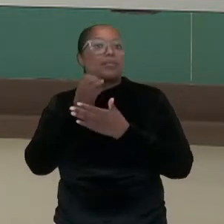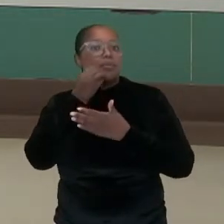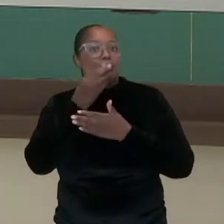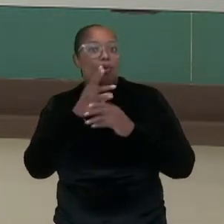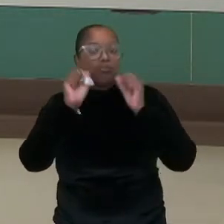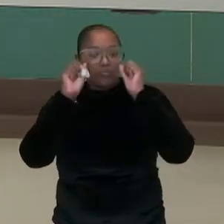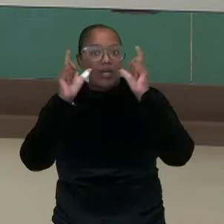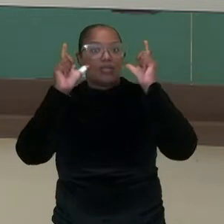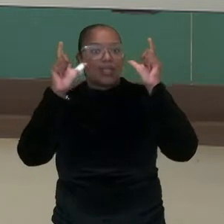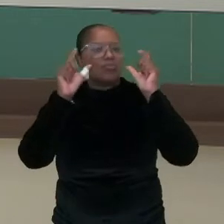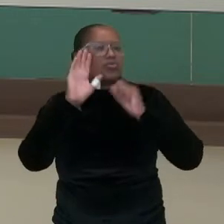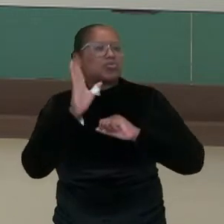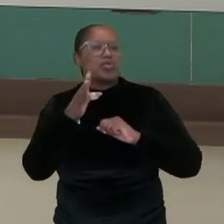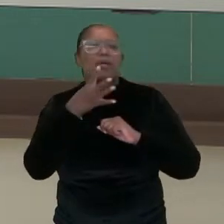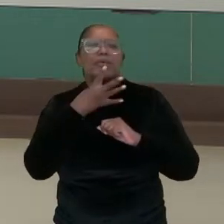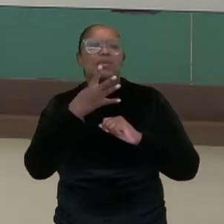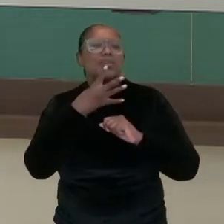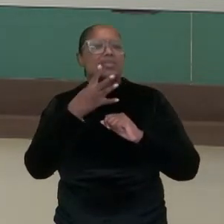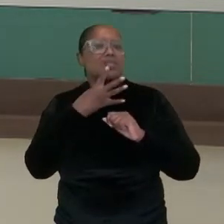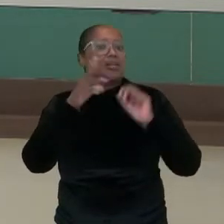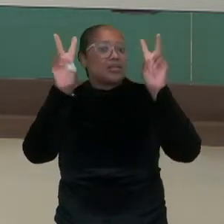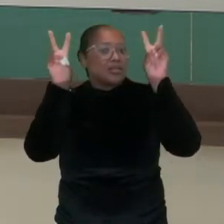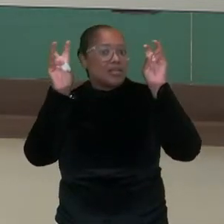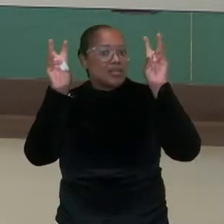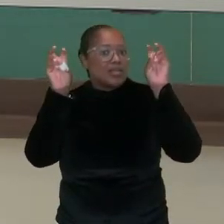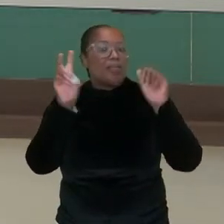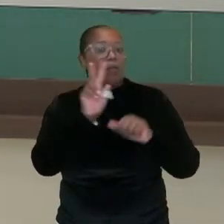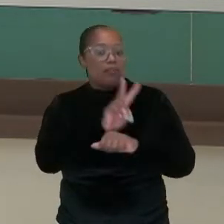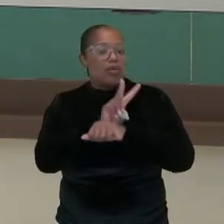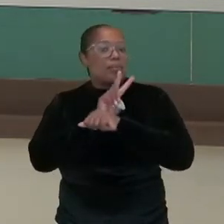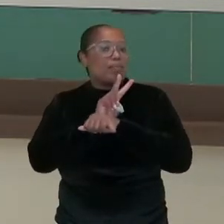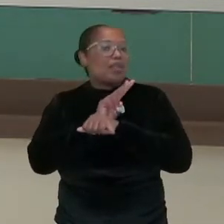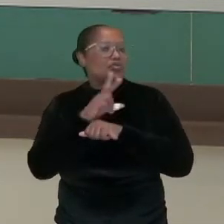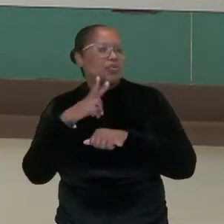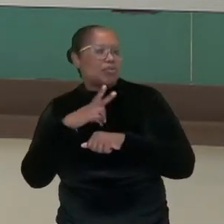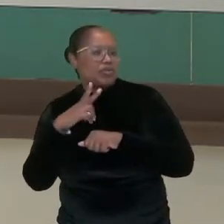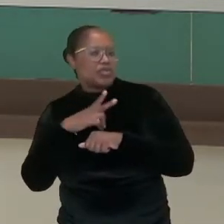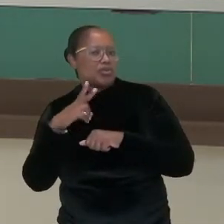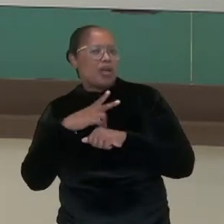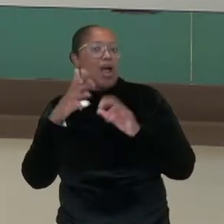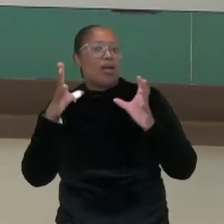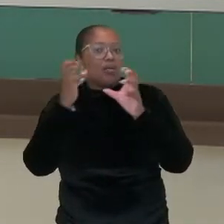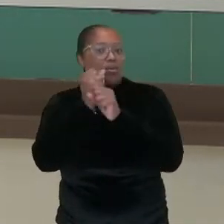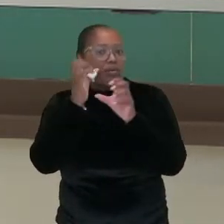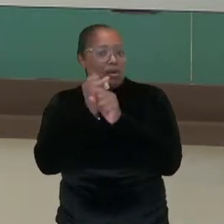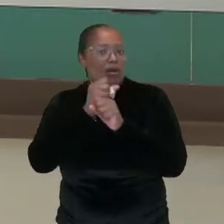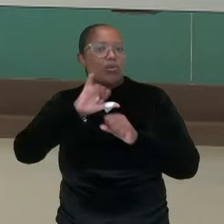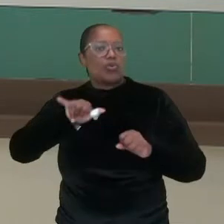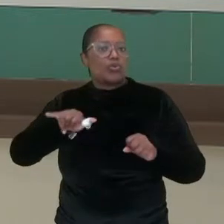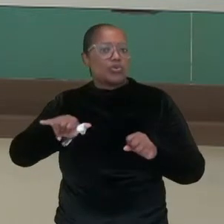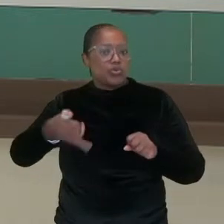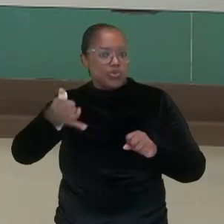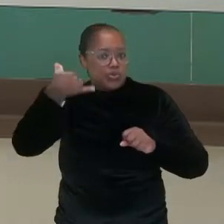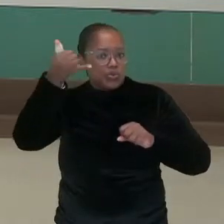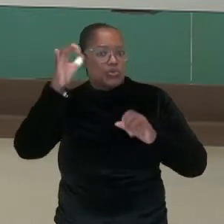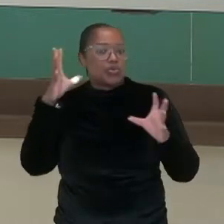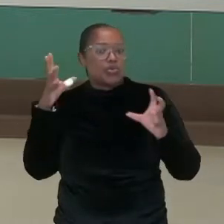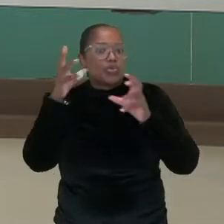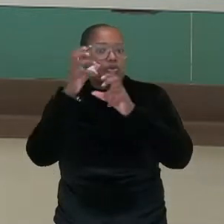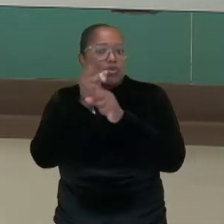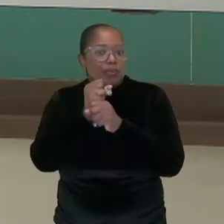e já conhecer um pouquinho sobre isso. Então empréstimo pessoal. O cálculo de juros do empréstimo pessoal